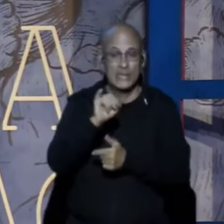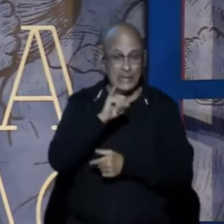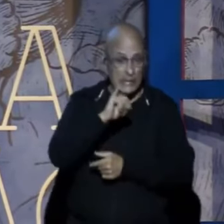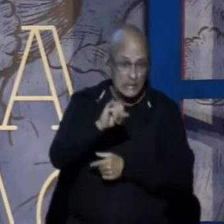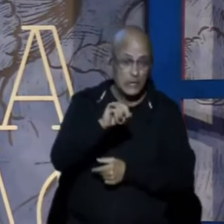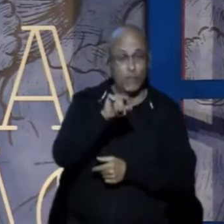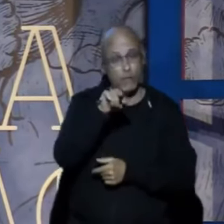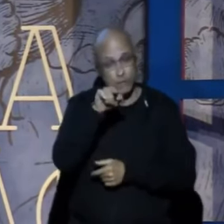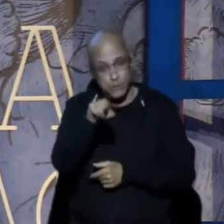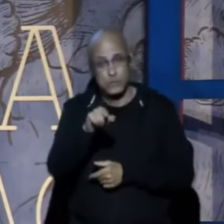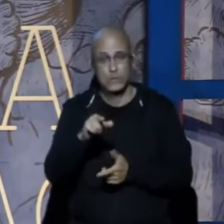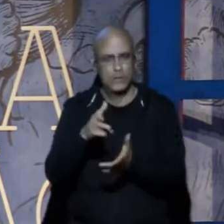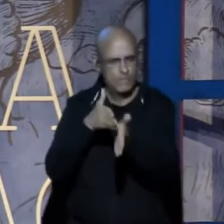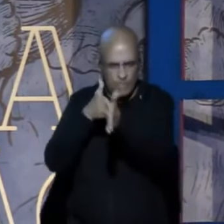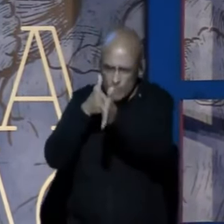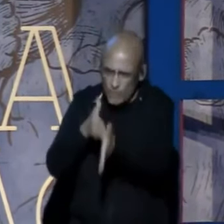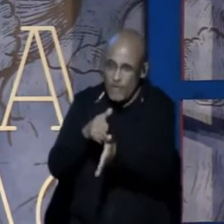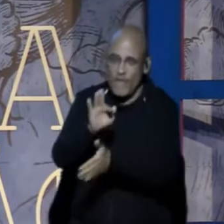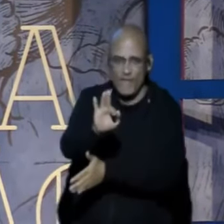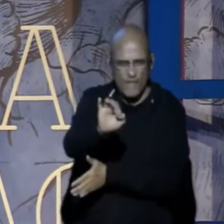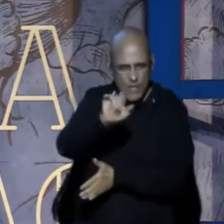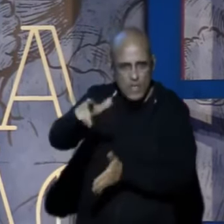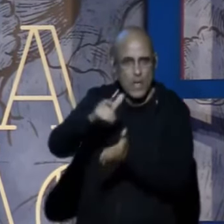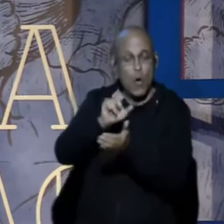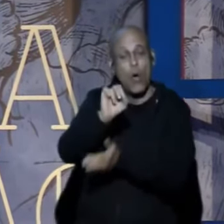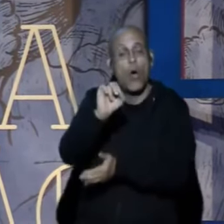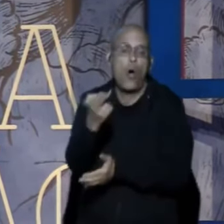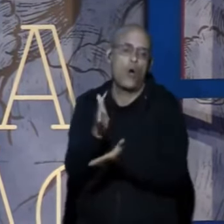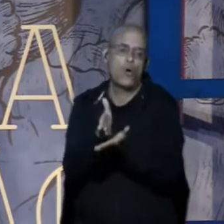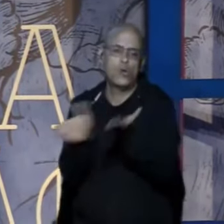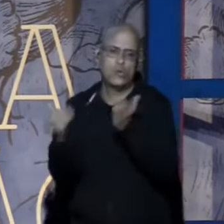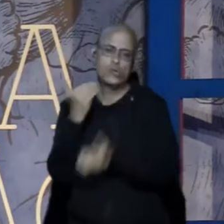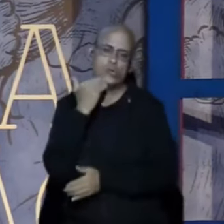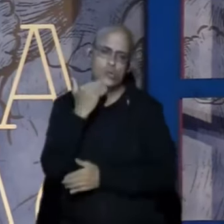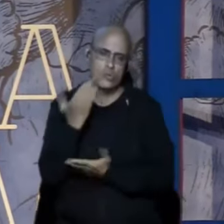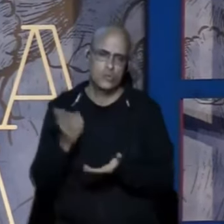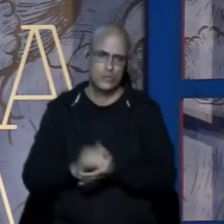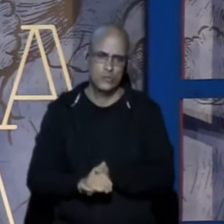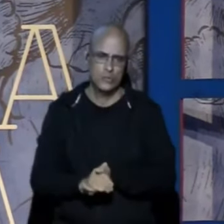não Se você vai andar de acordo com o padrão de Deus ou não